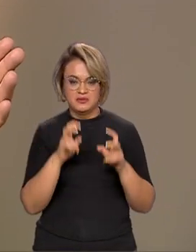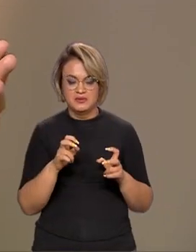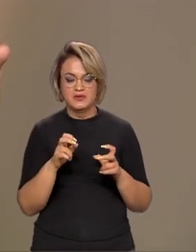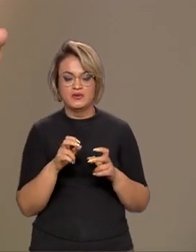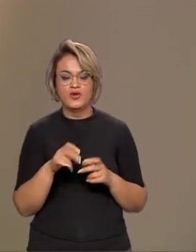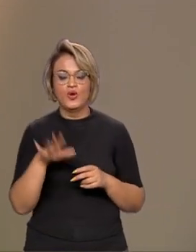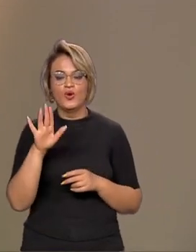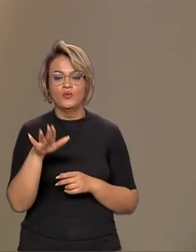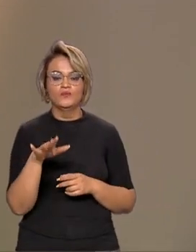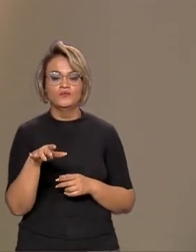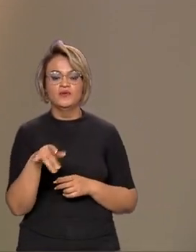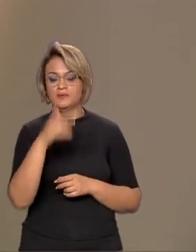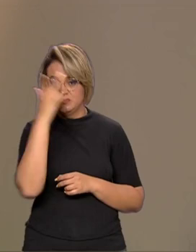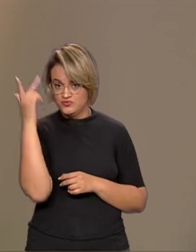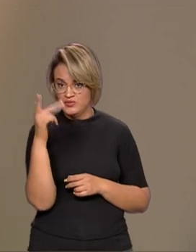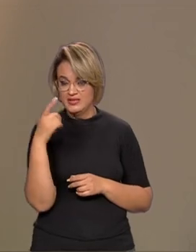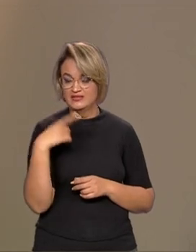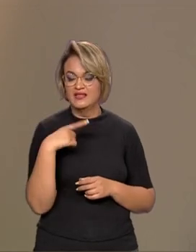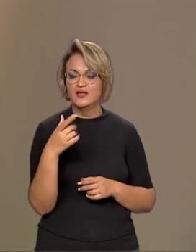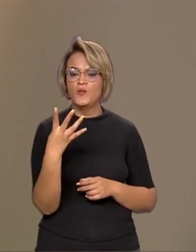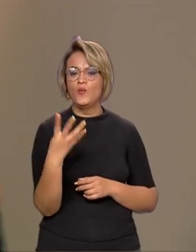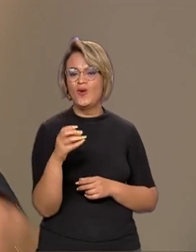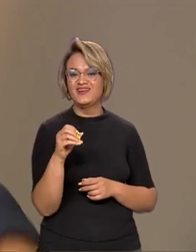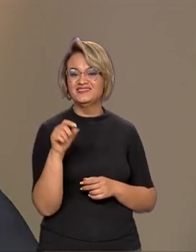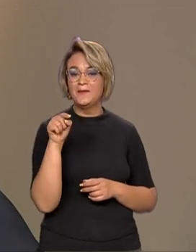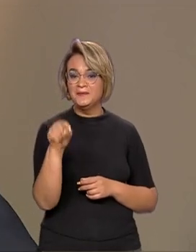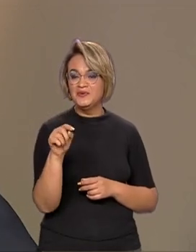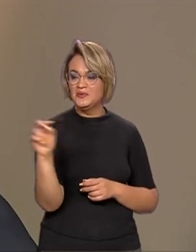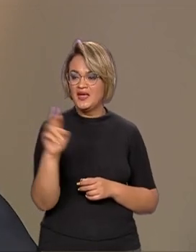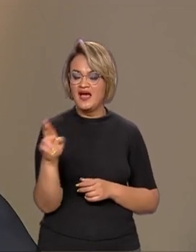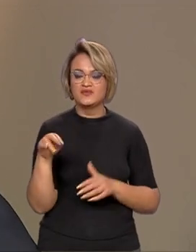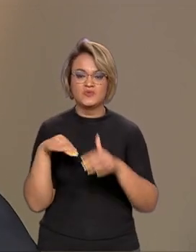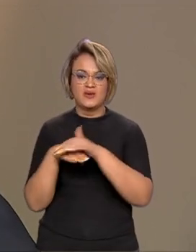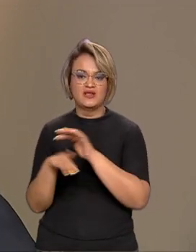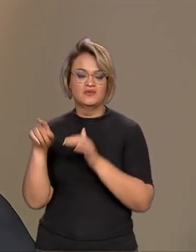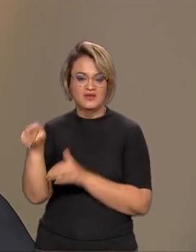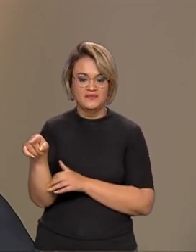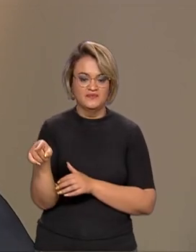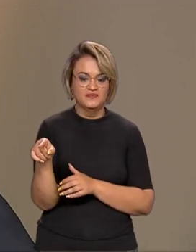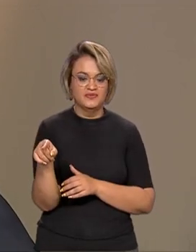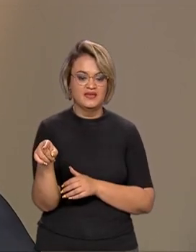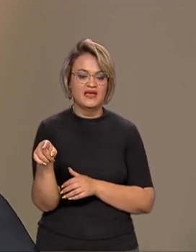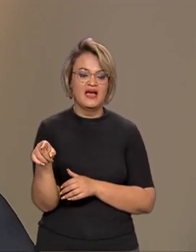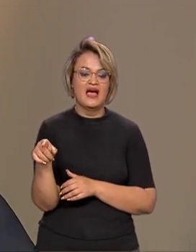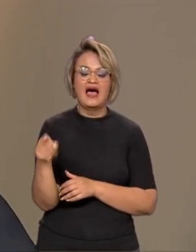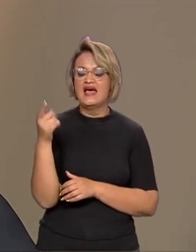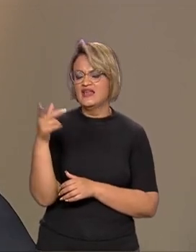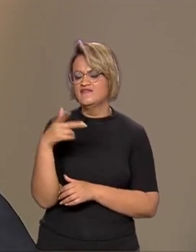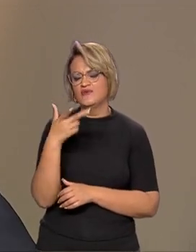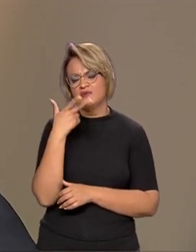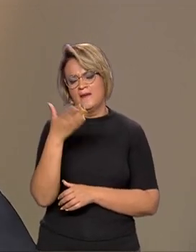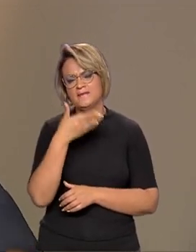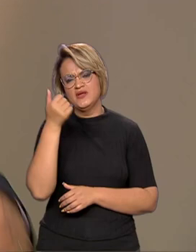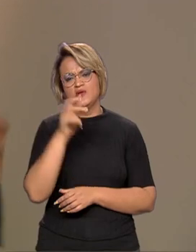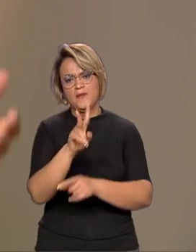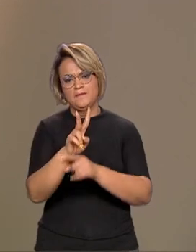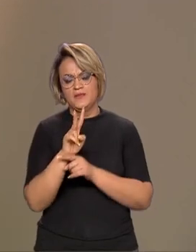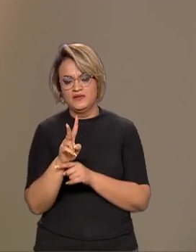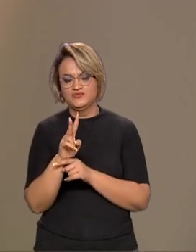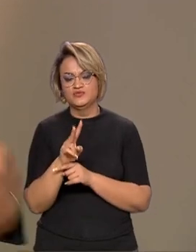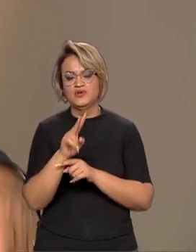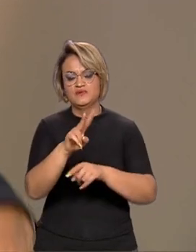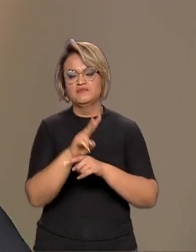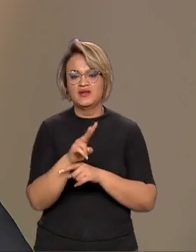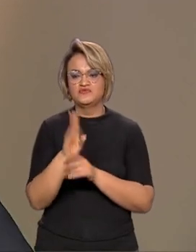uma pessoa que tem lá 40 mil reais no fundo de garantia. E ele alienou, ele fez um empréstimo no